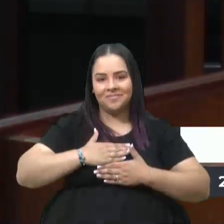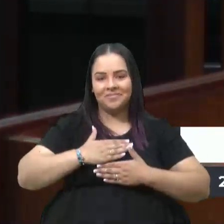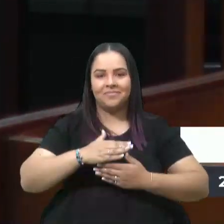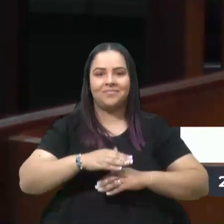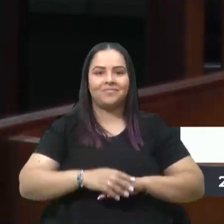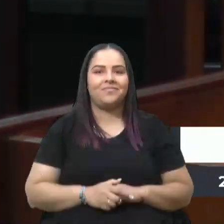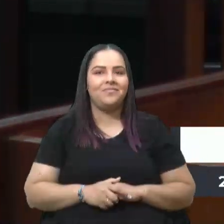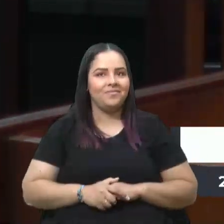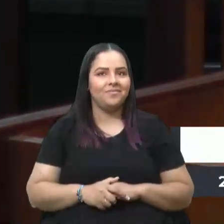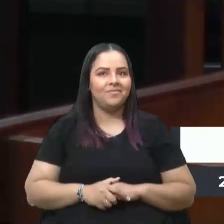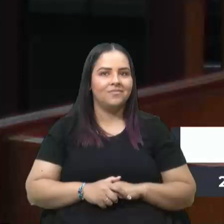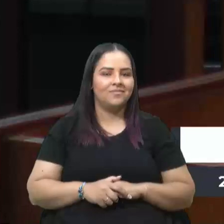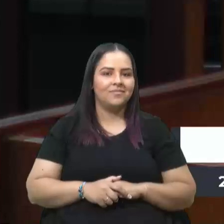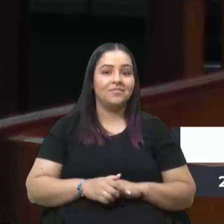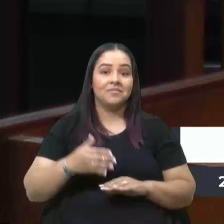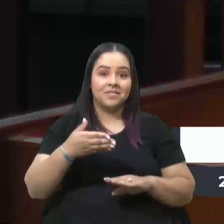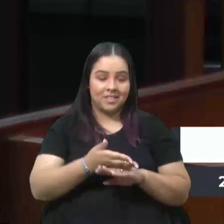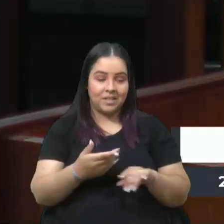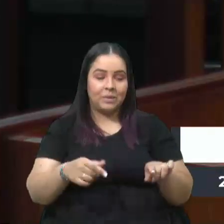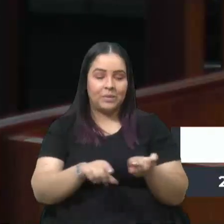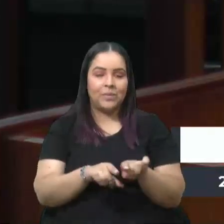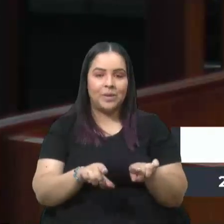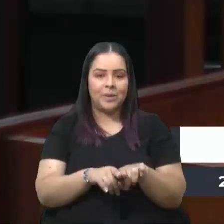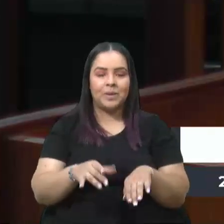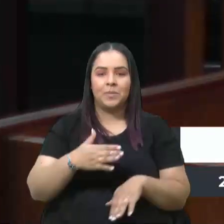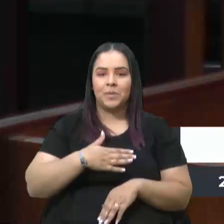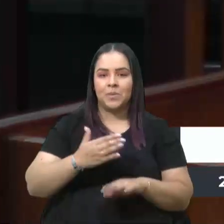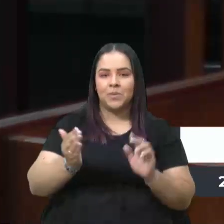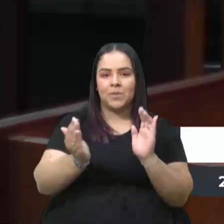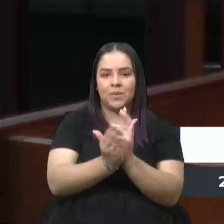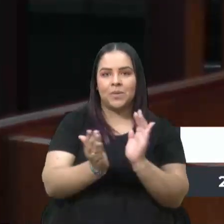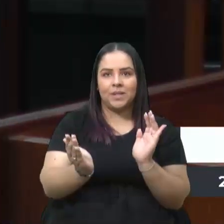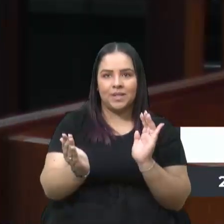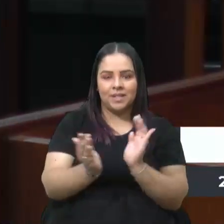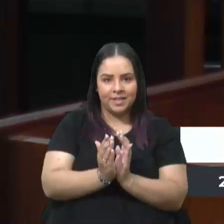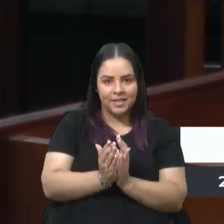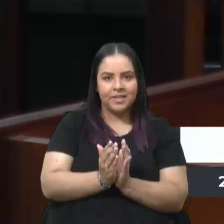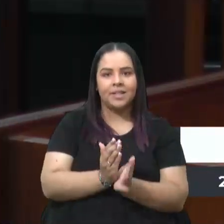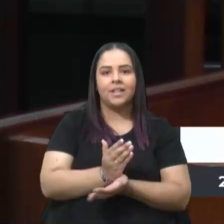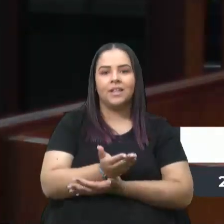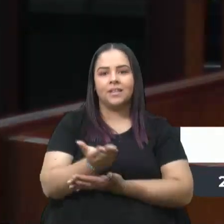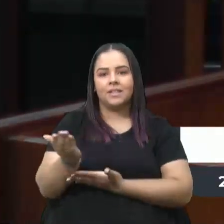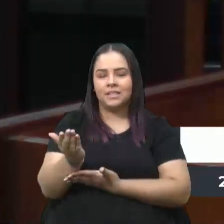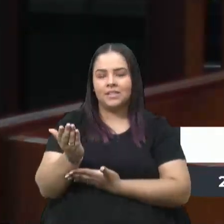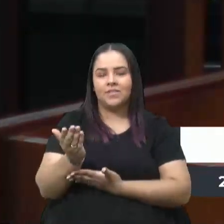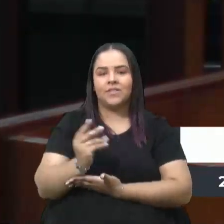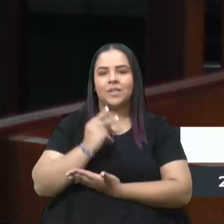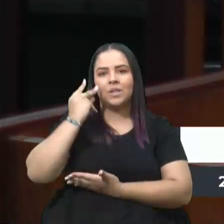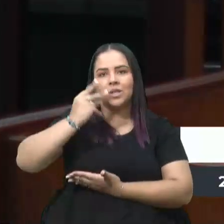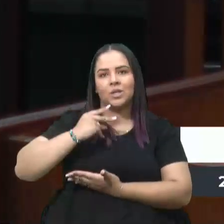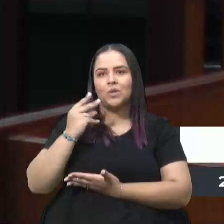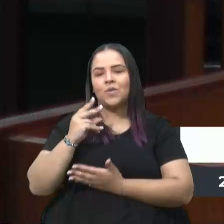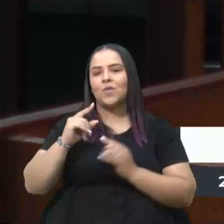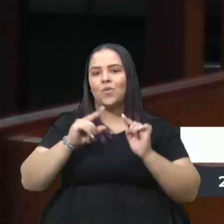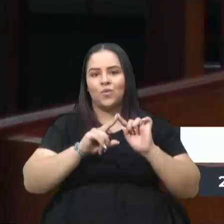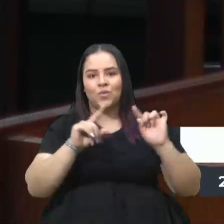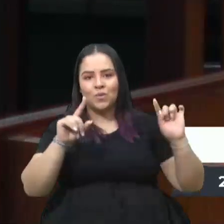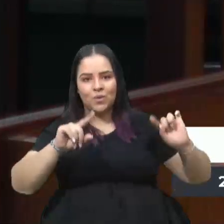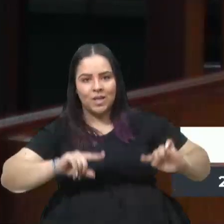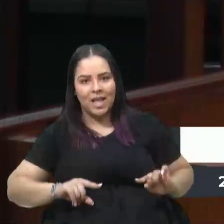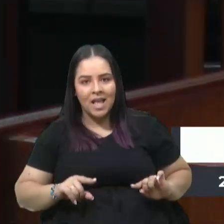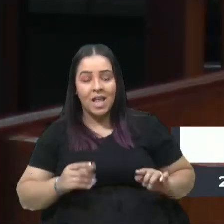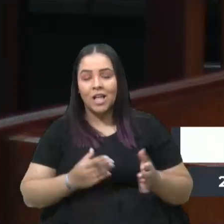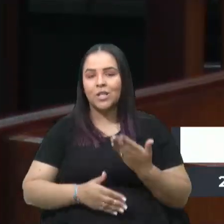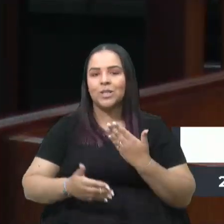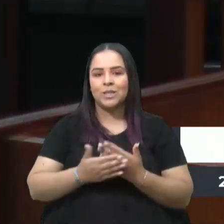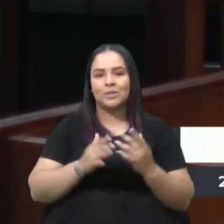E que fazem parte dele. Aos meus colegas, as minhas colegas vereadoras, os funcionários, a